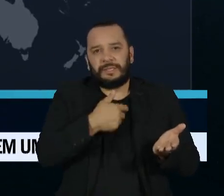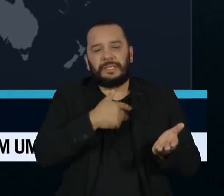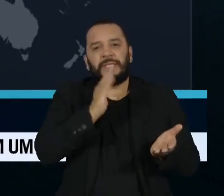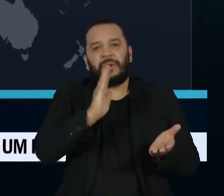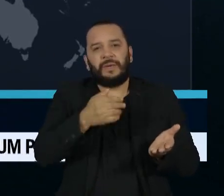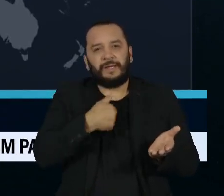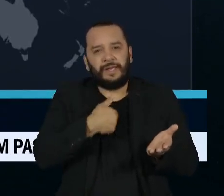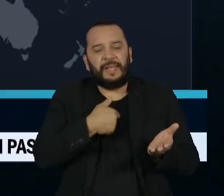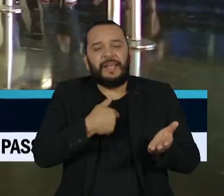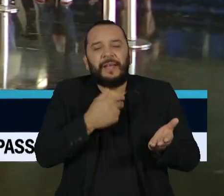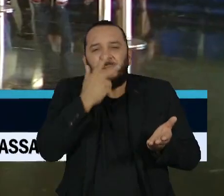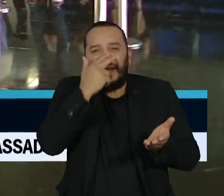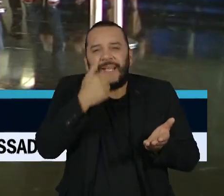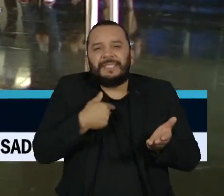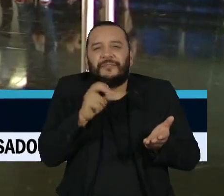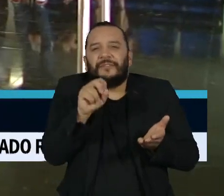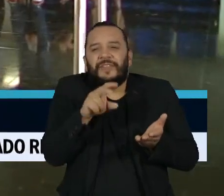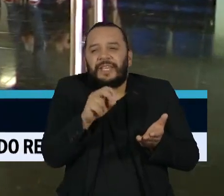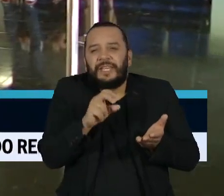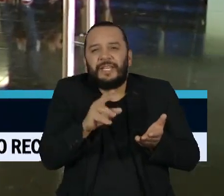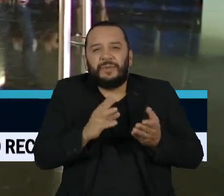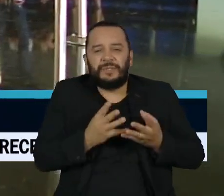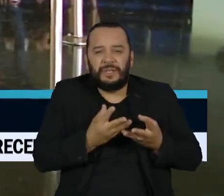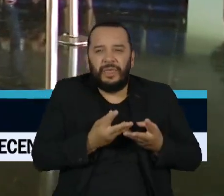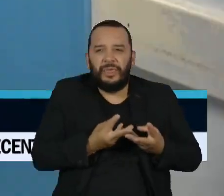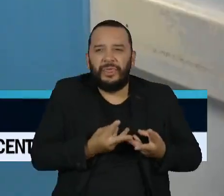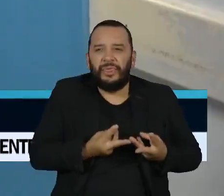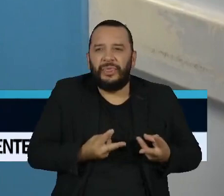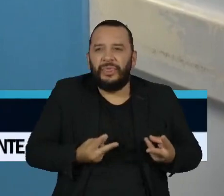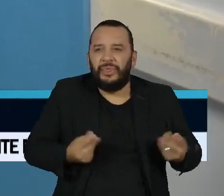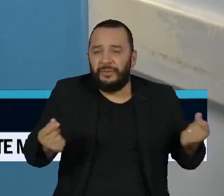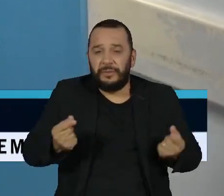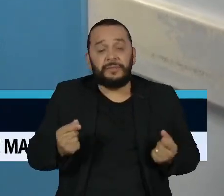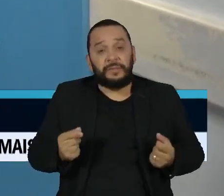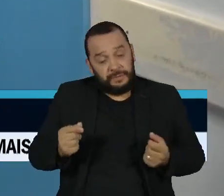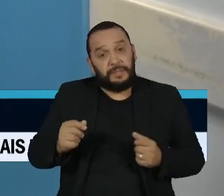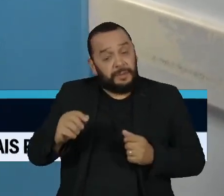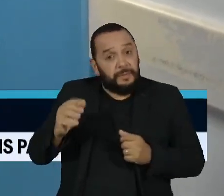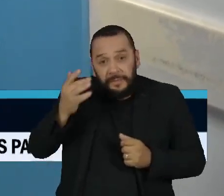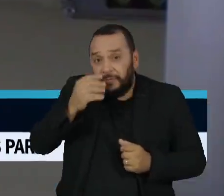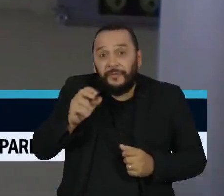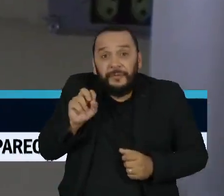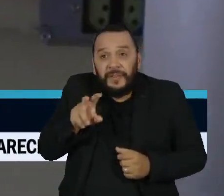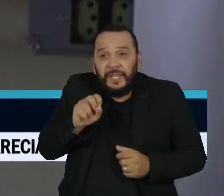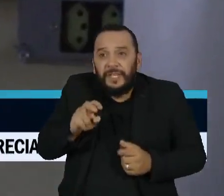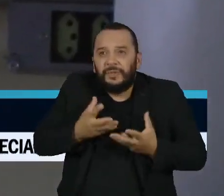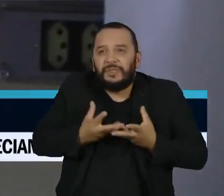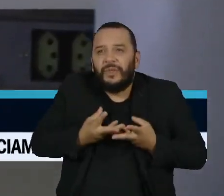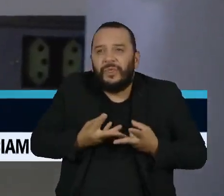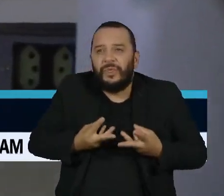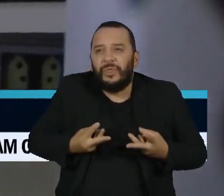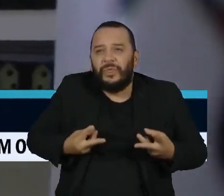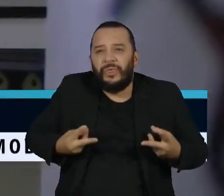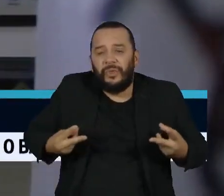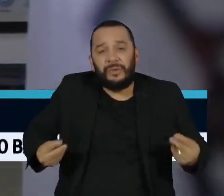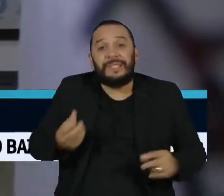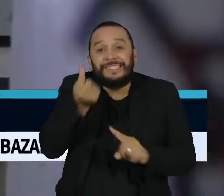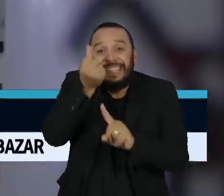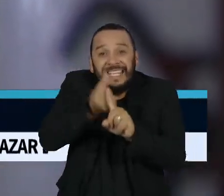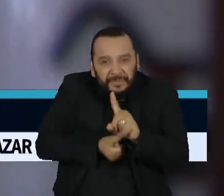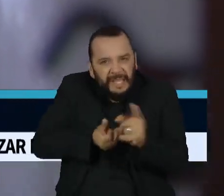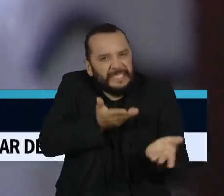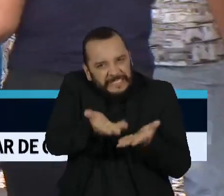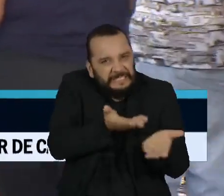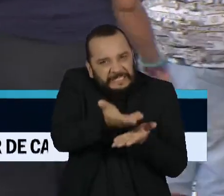imperceptível. A carga viral se torna indetectável nos pacientes depois de seis meses contínuos de